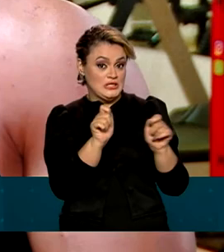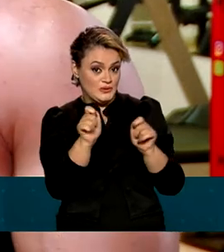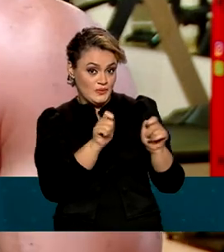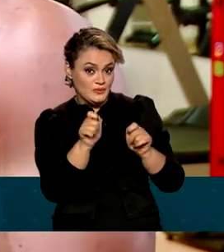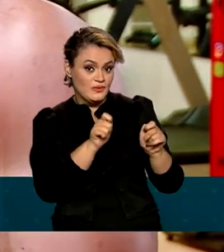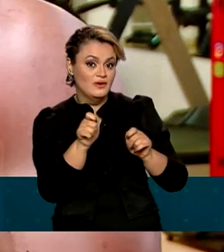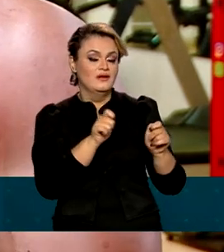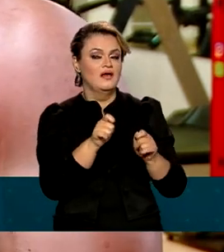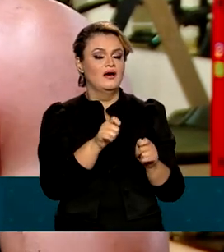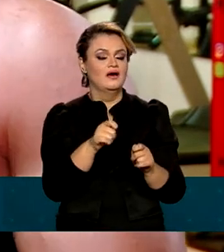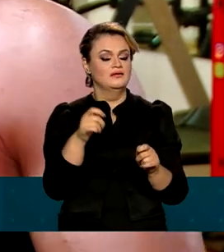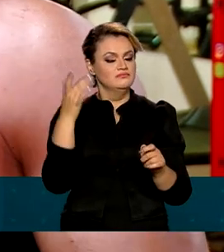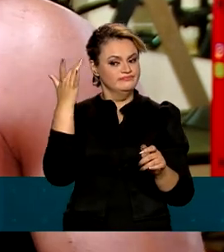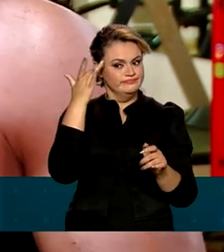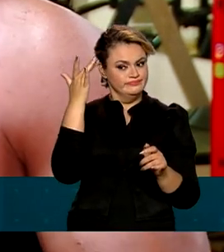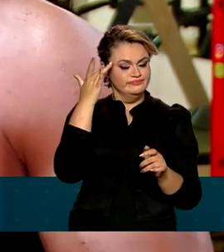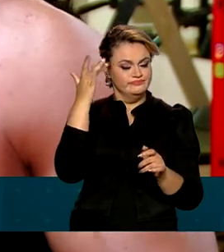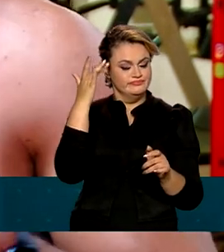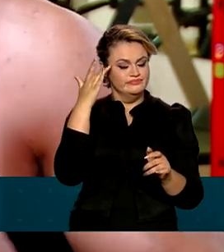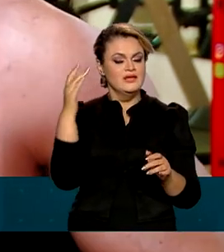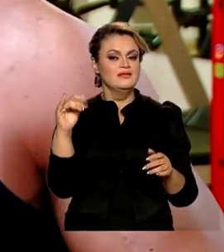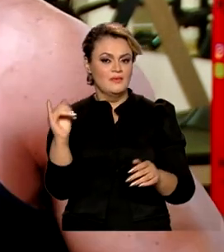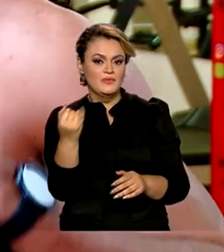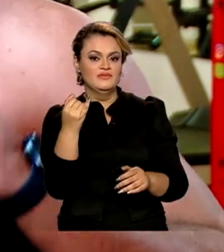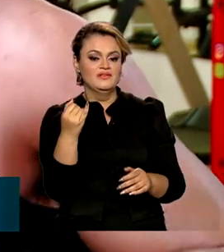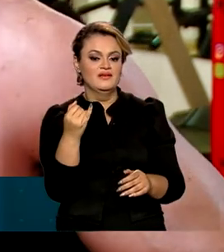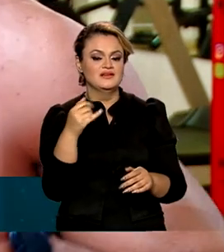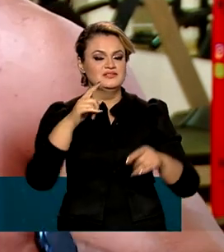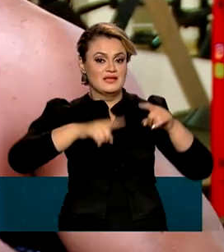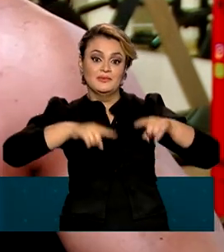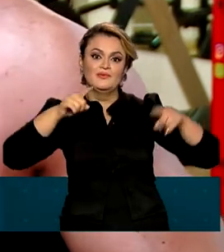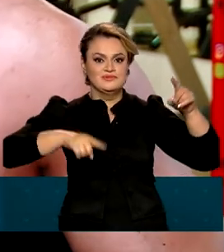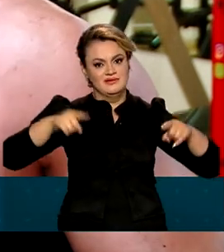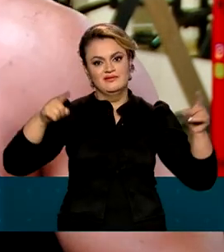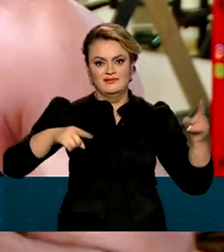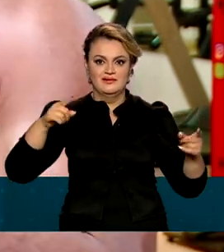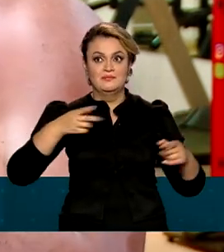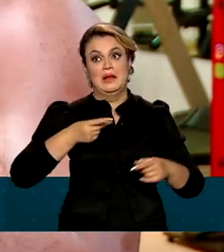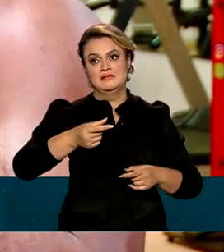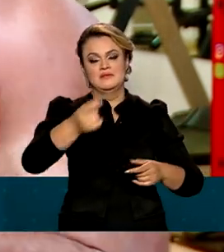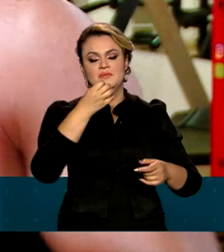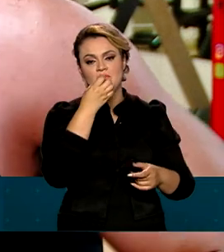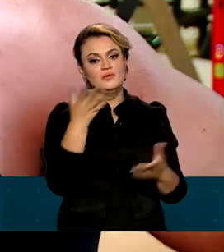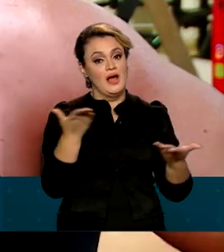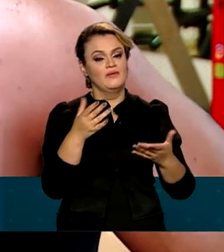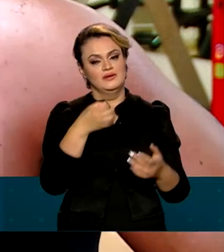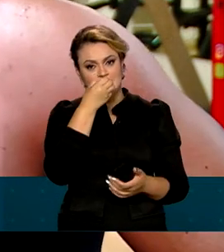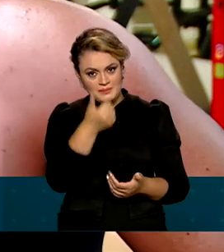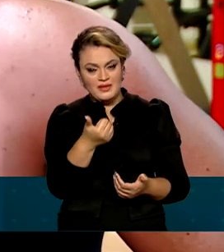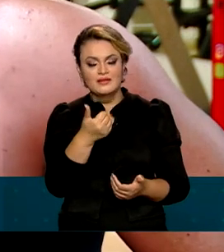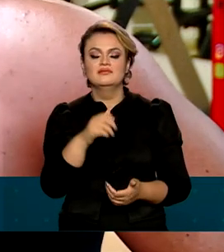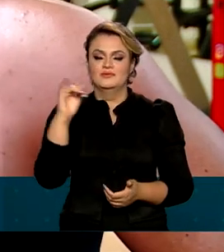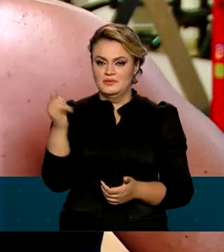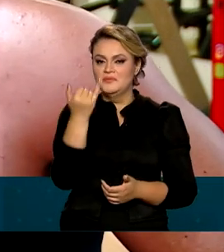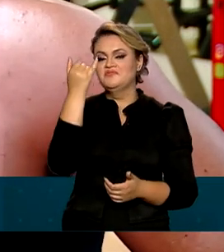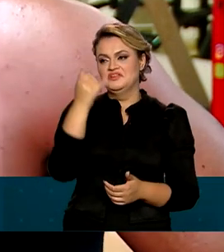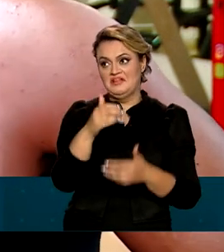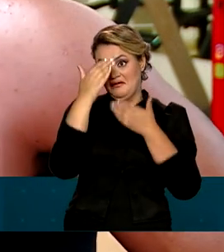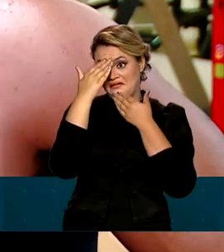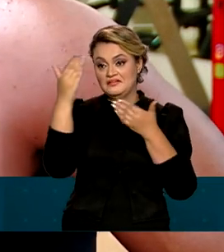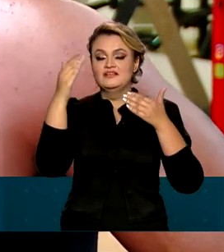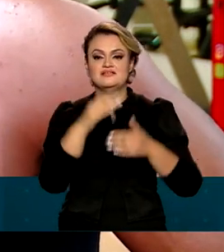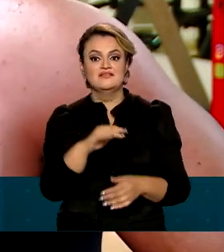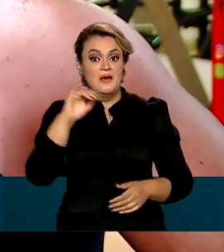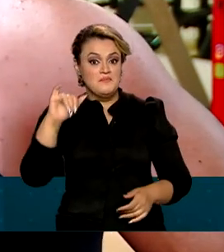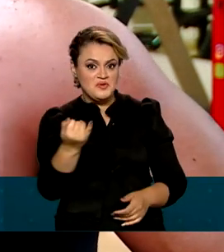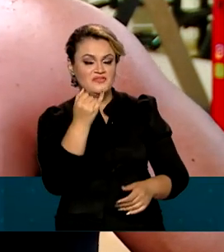pé no chão para aproveitar esse momento que a gente sabe que é muito oscilatório. E esse momento estamos a favor. Então temos que agradecer bastante e